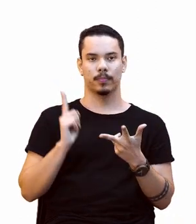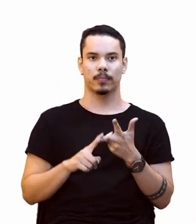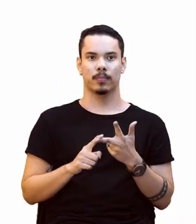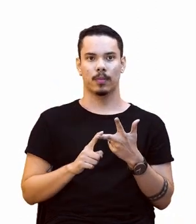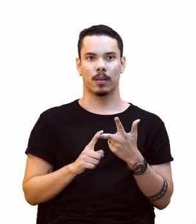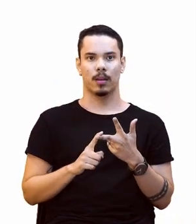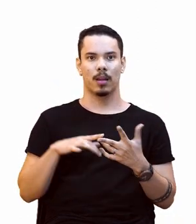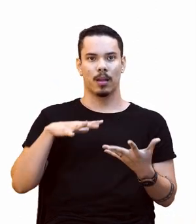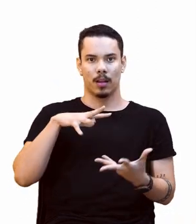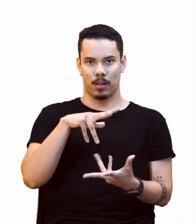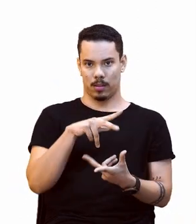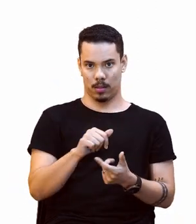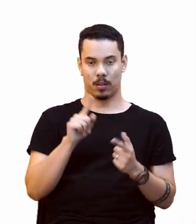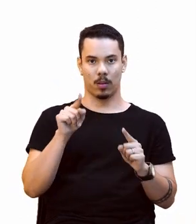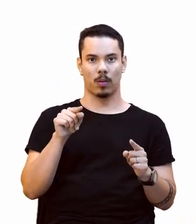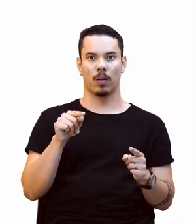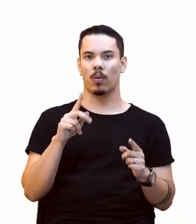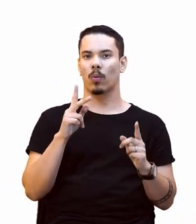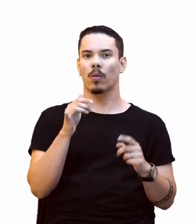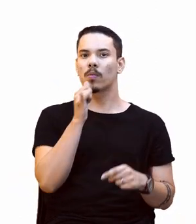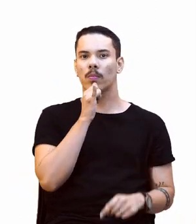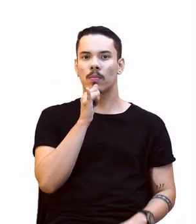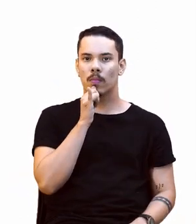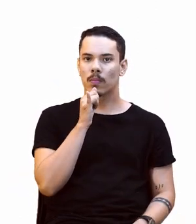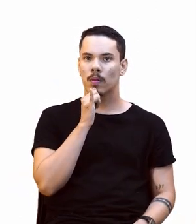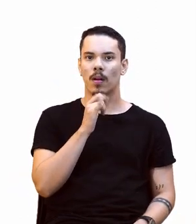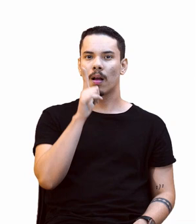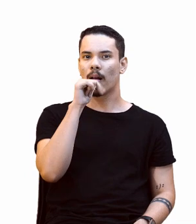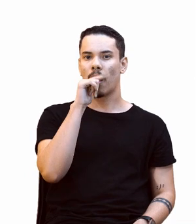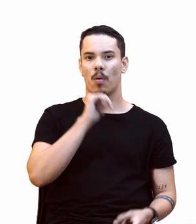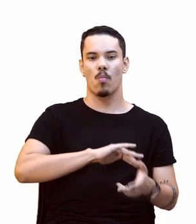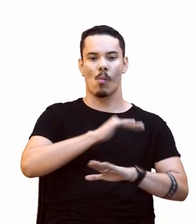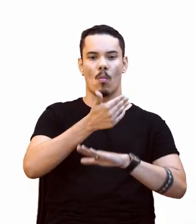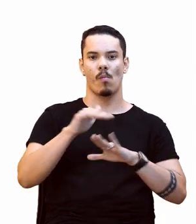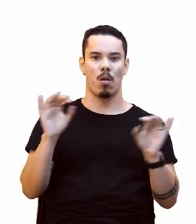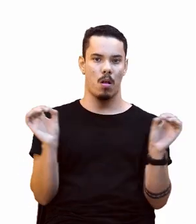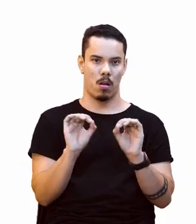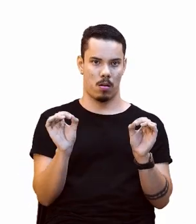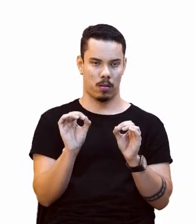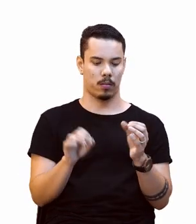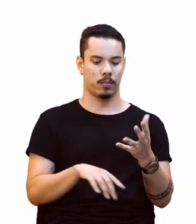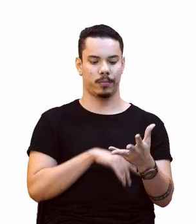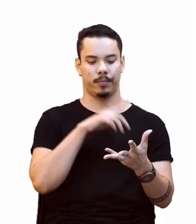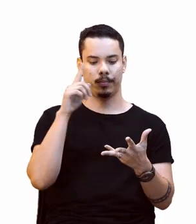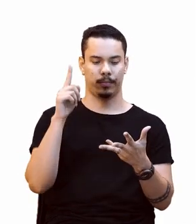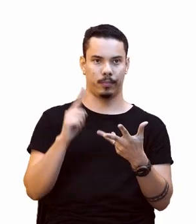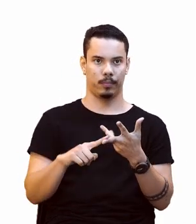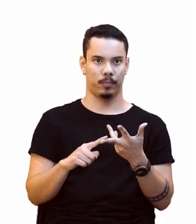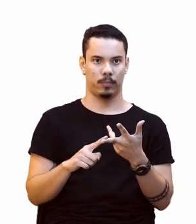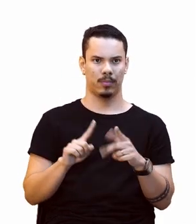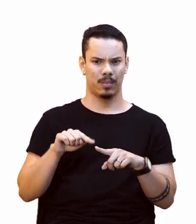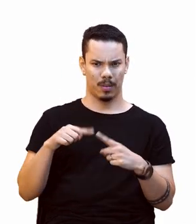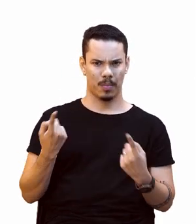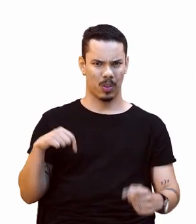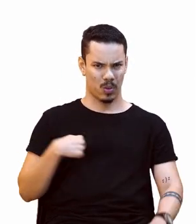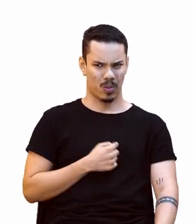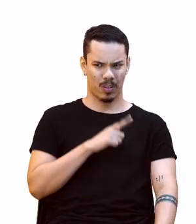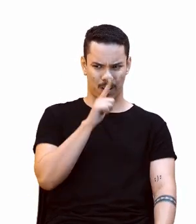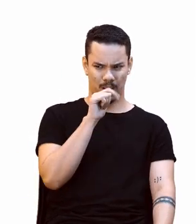a Terra como sendo um planeta água e sem planícies, mas nós somos aquáticos, será?